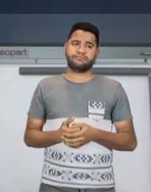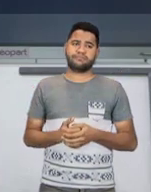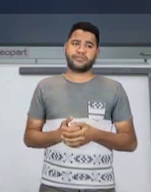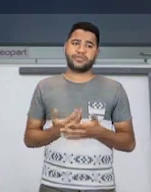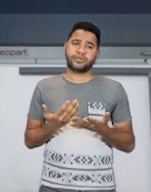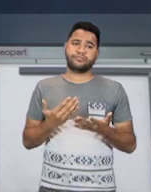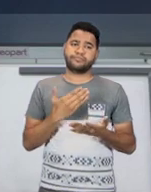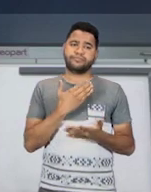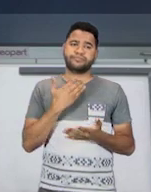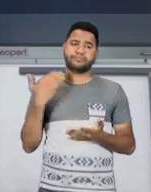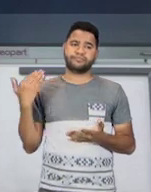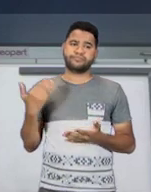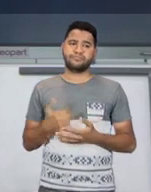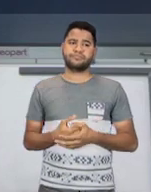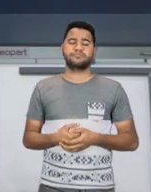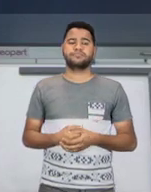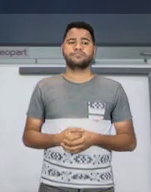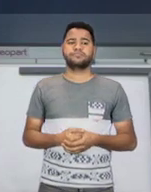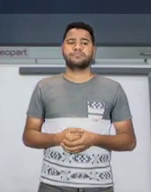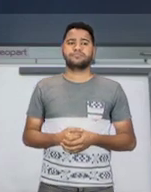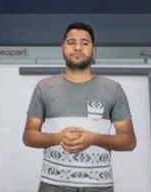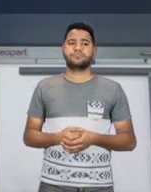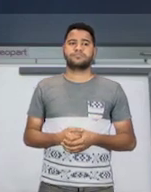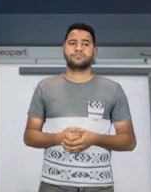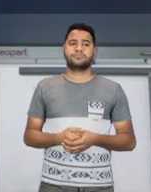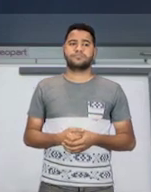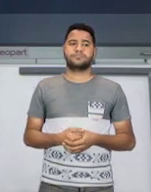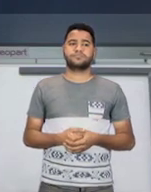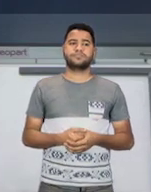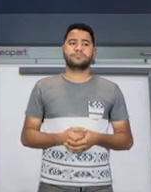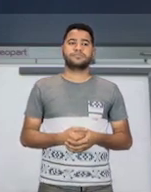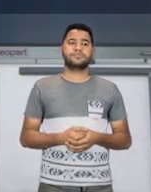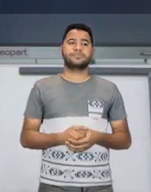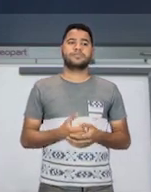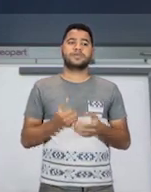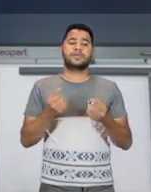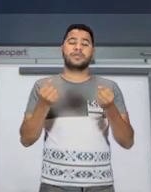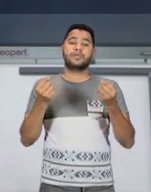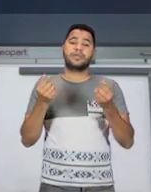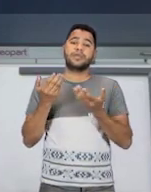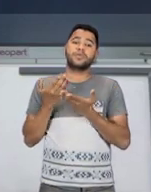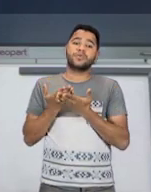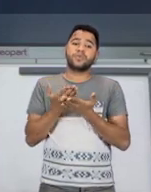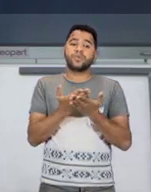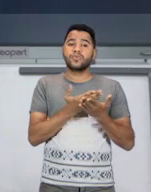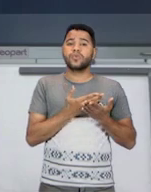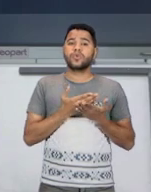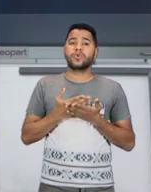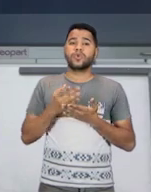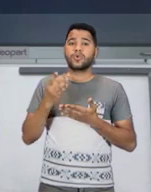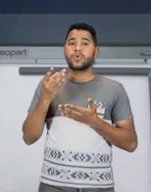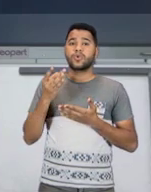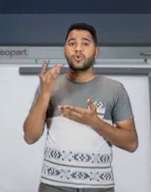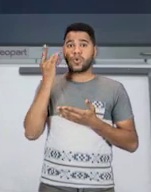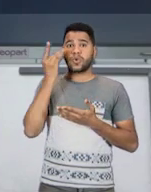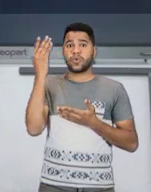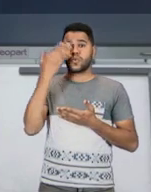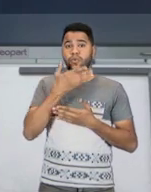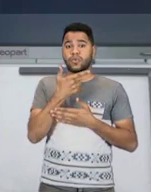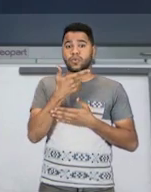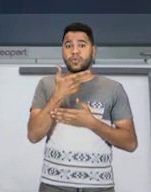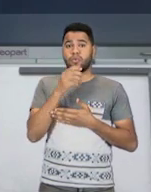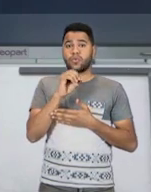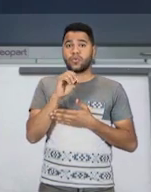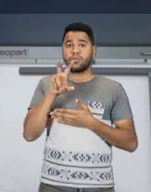lixo. Ok? Eles falam, então, há estudos que comprovam que em 2050 vamos ter mais